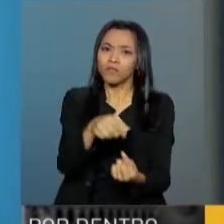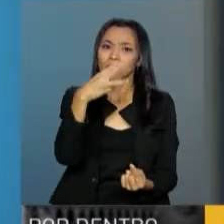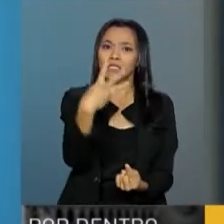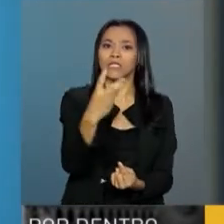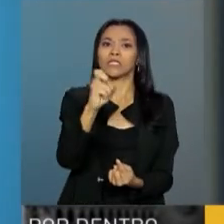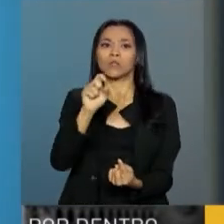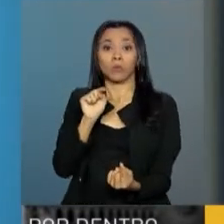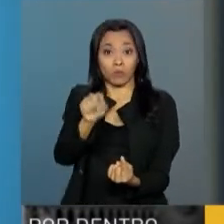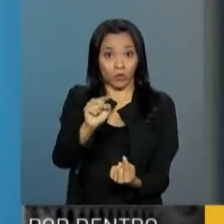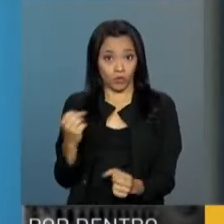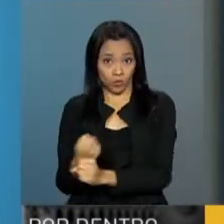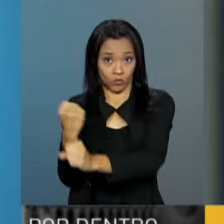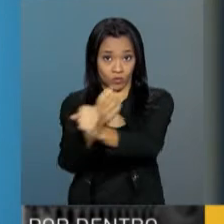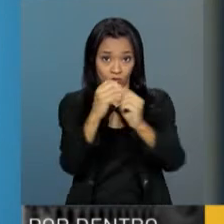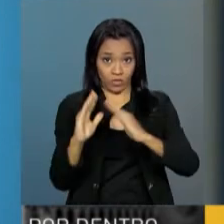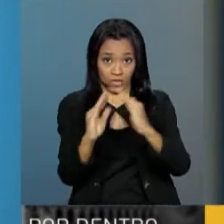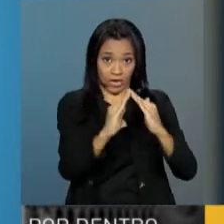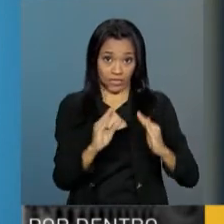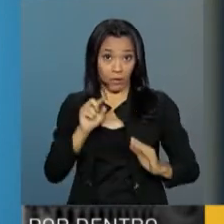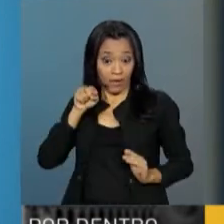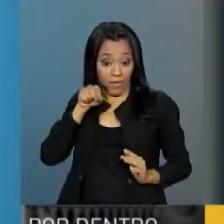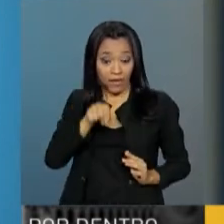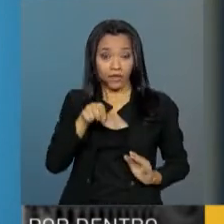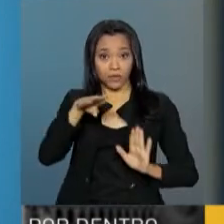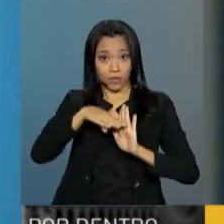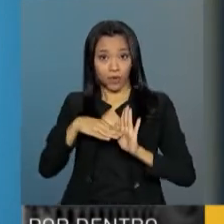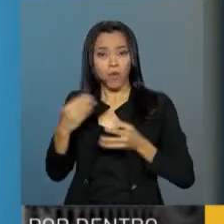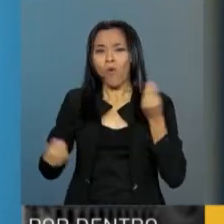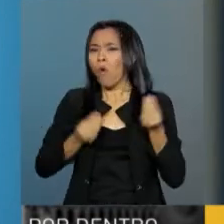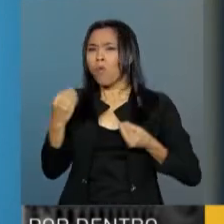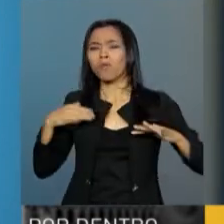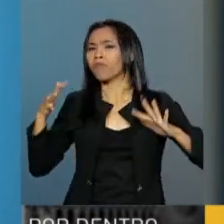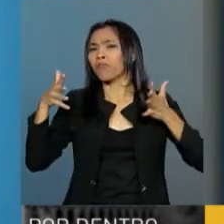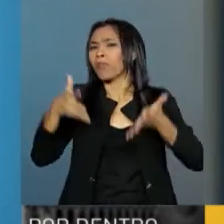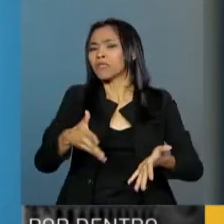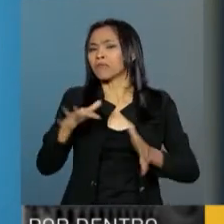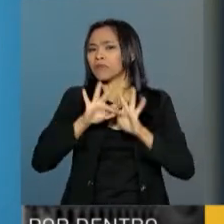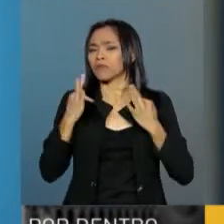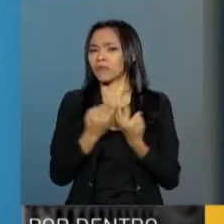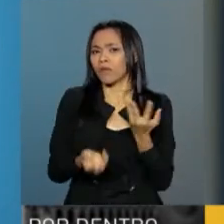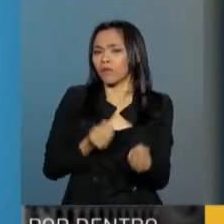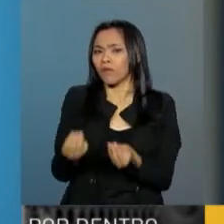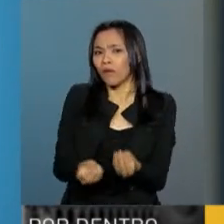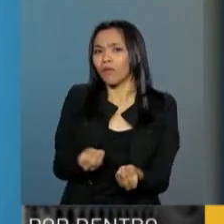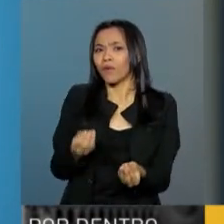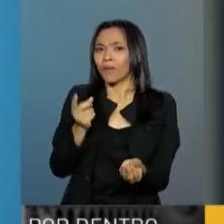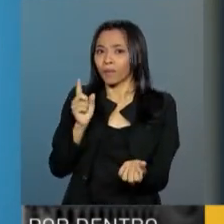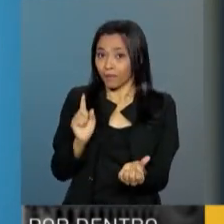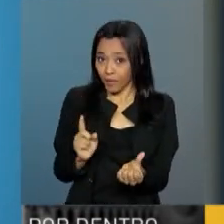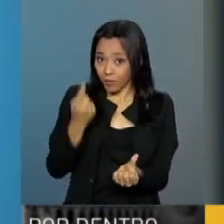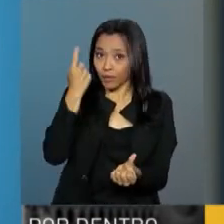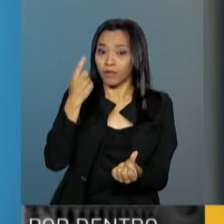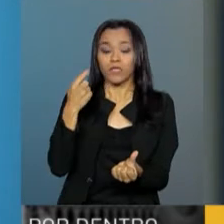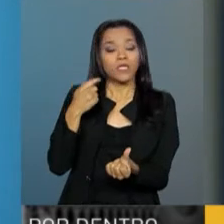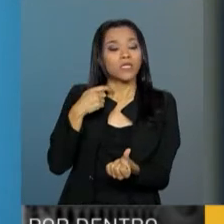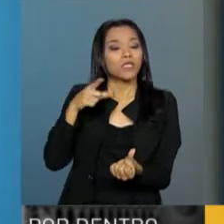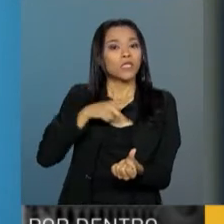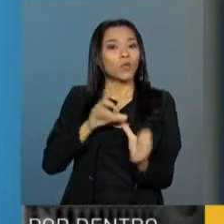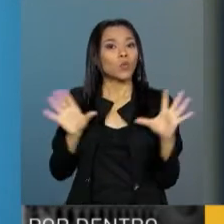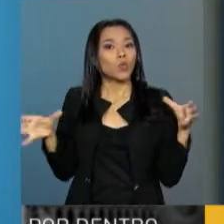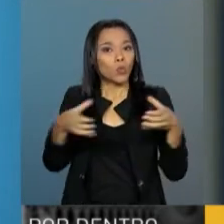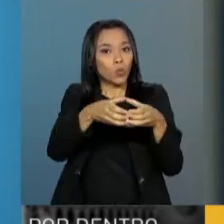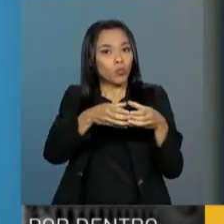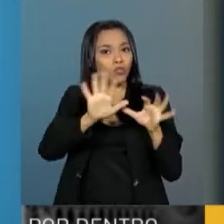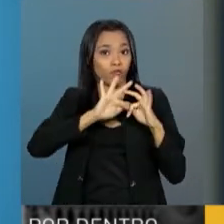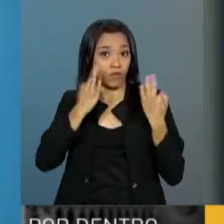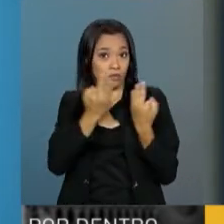esse programa, a participação das famílias se faz através da união de um grupo de famílias